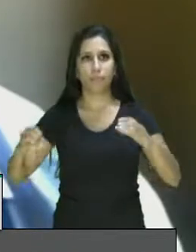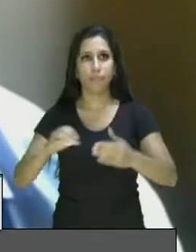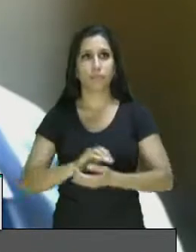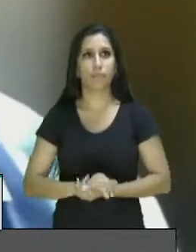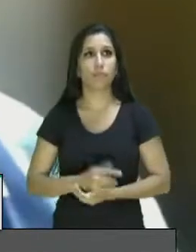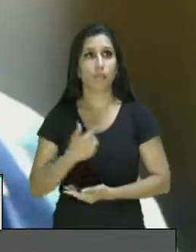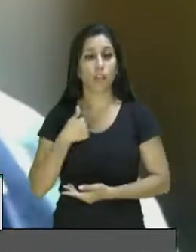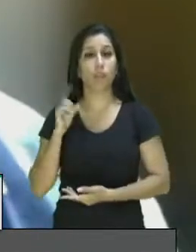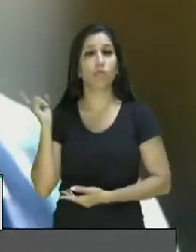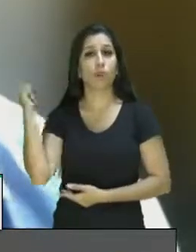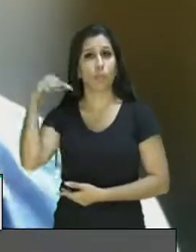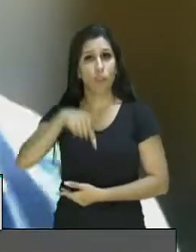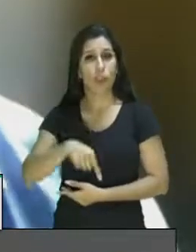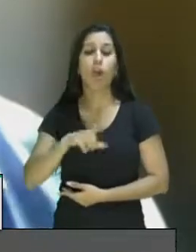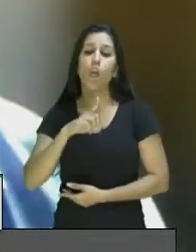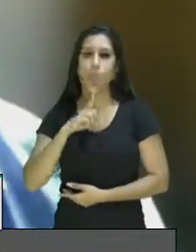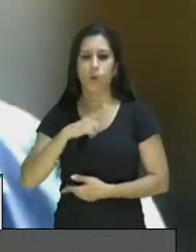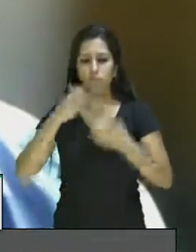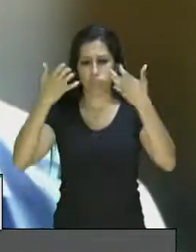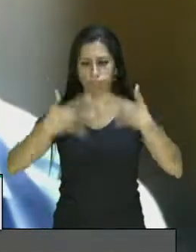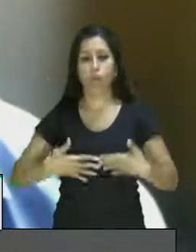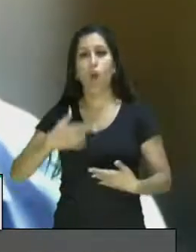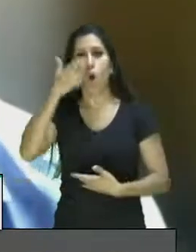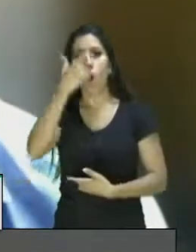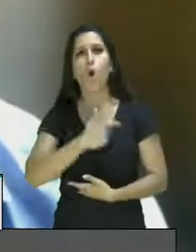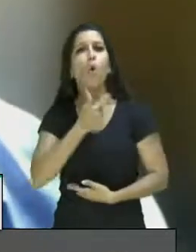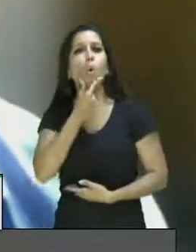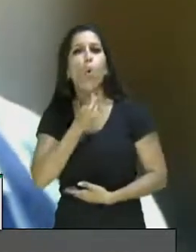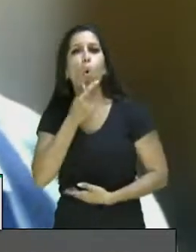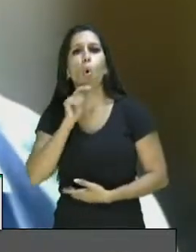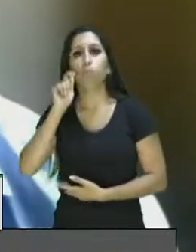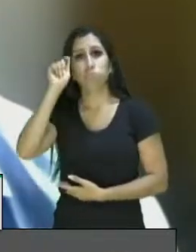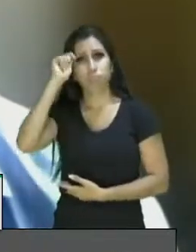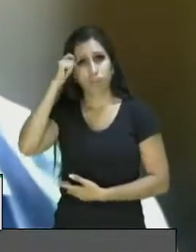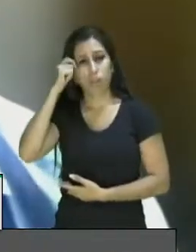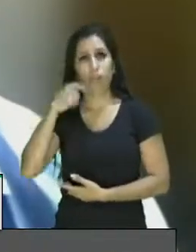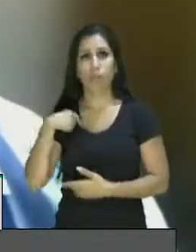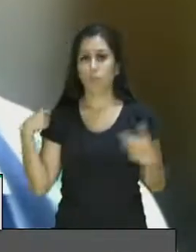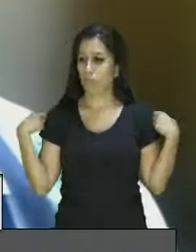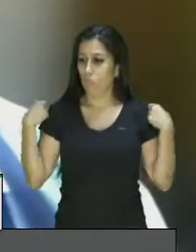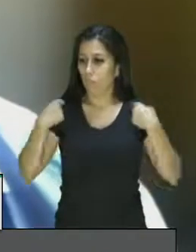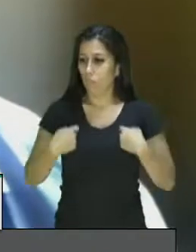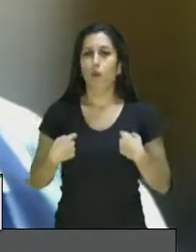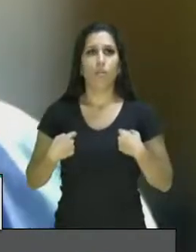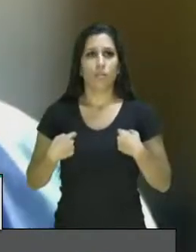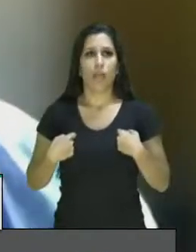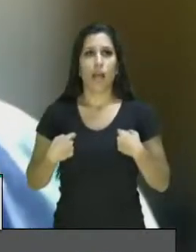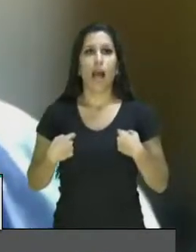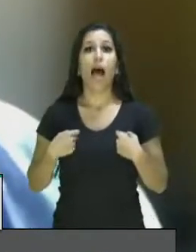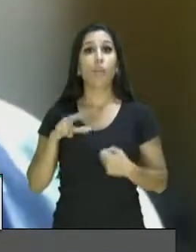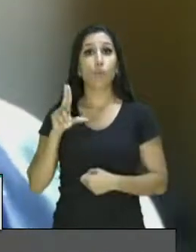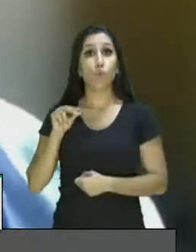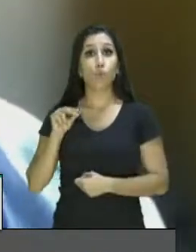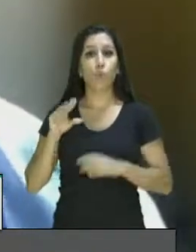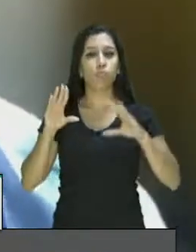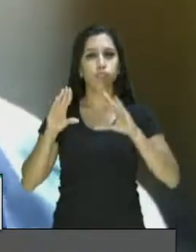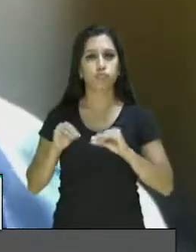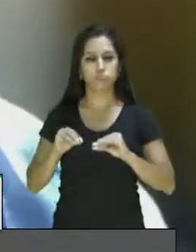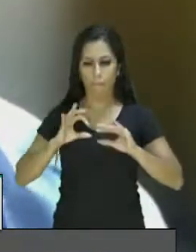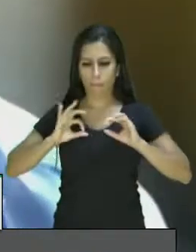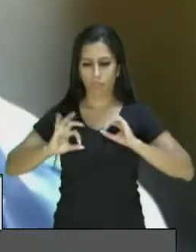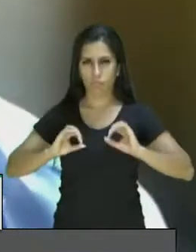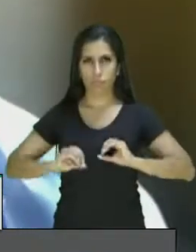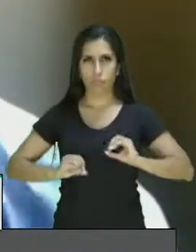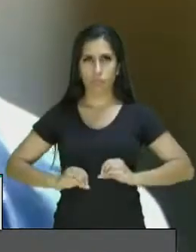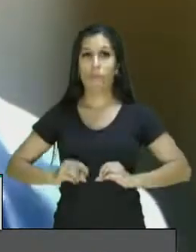descrever, sou homem negro, estou vestido com uma camisa azul marinho, com as bolinhas vermelhas, atrás de mim tem um